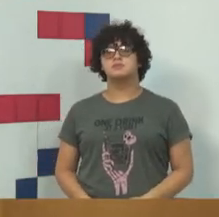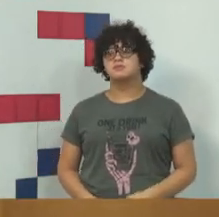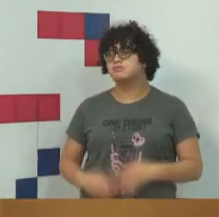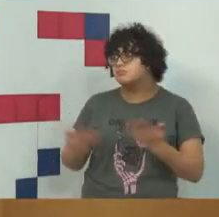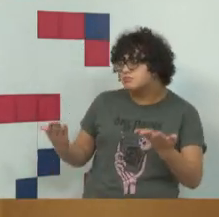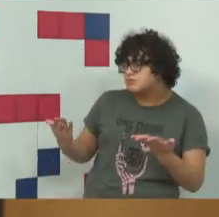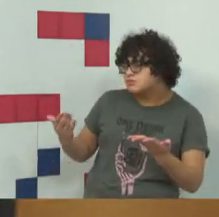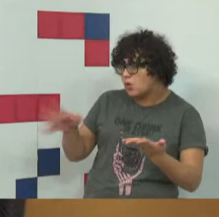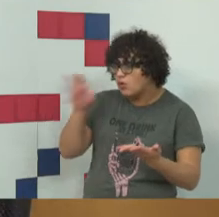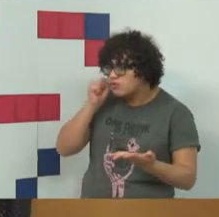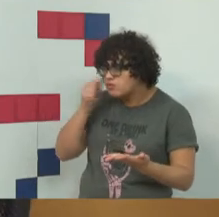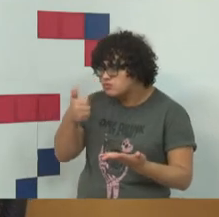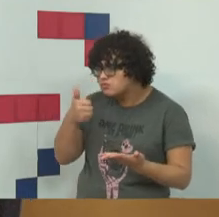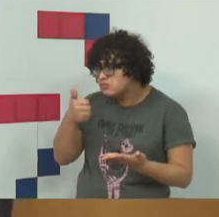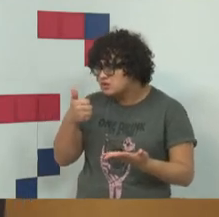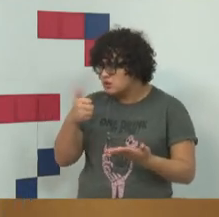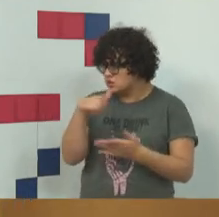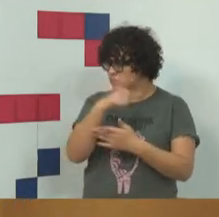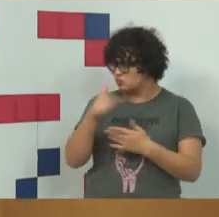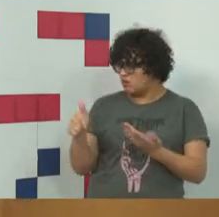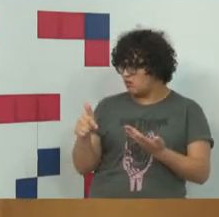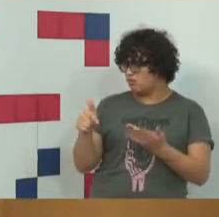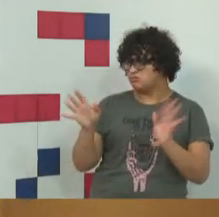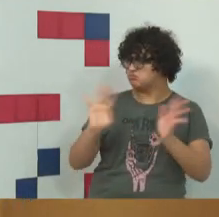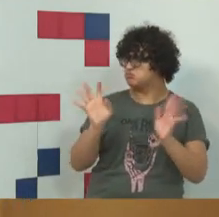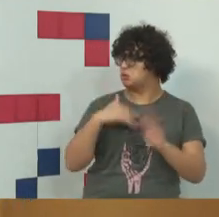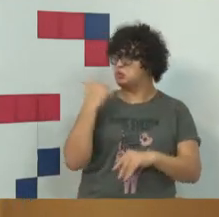Não? Estamos sem áudio por enquanto.